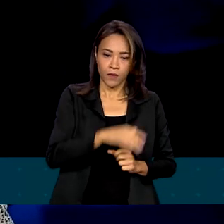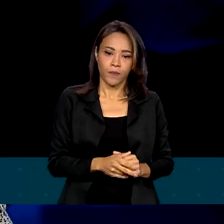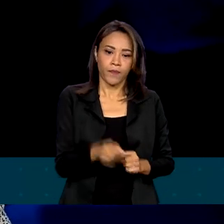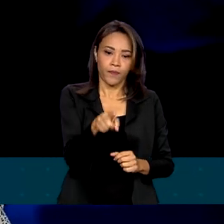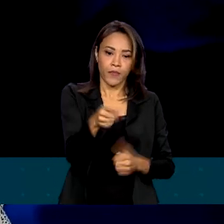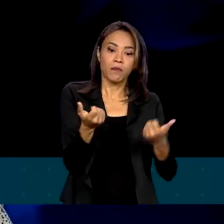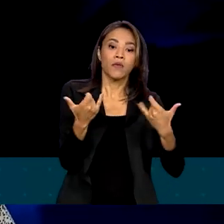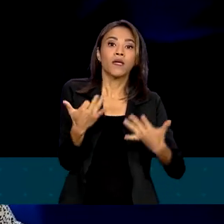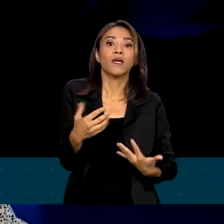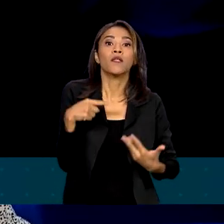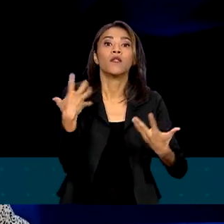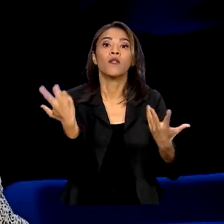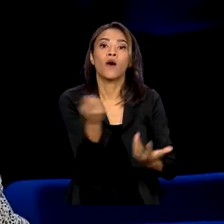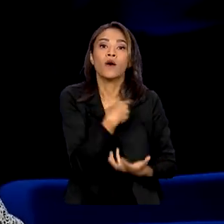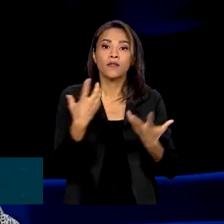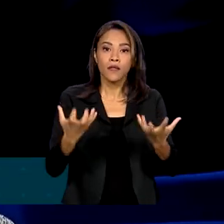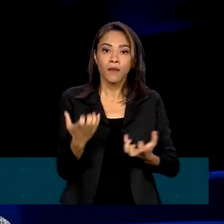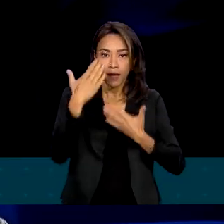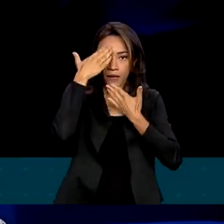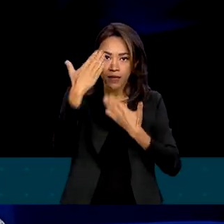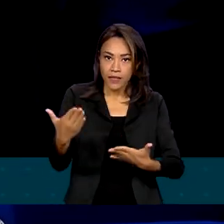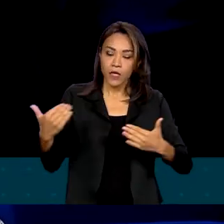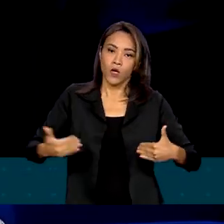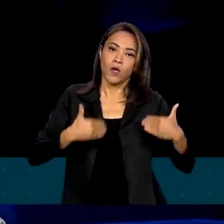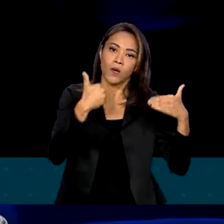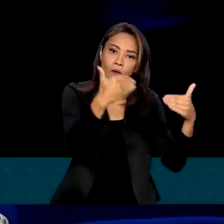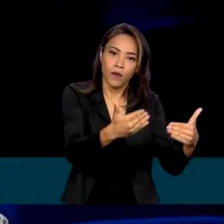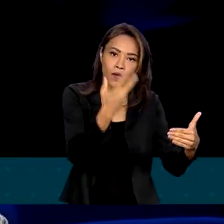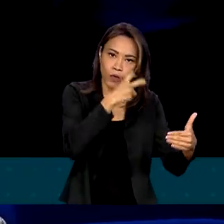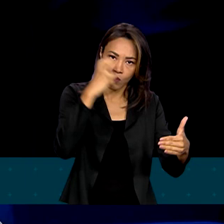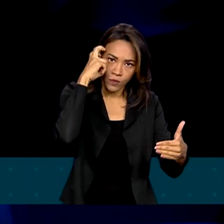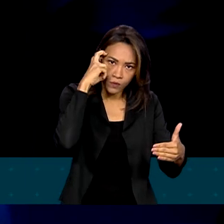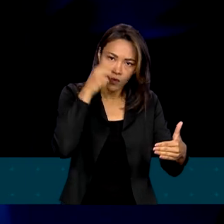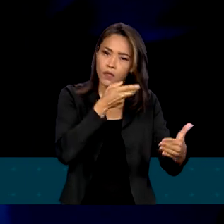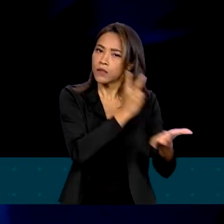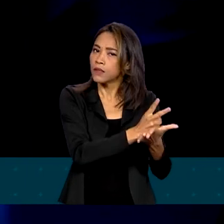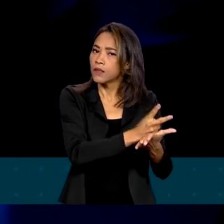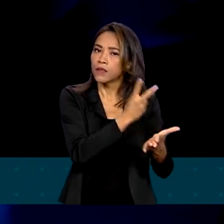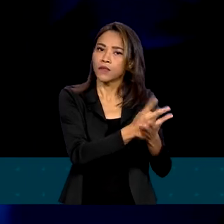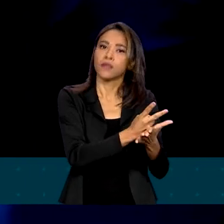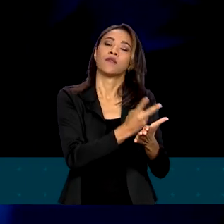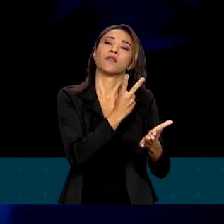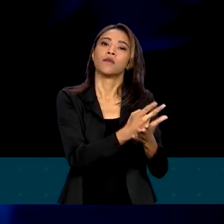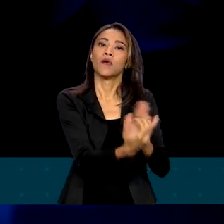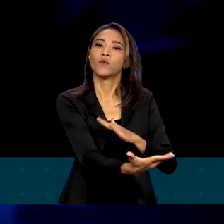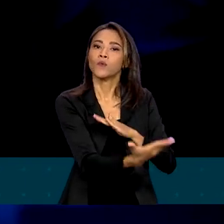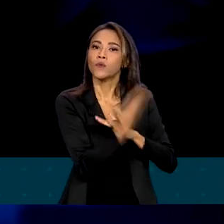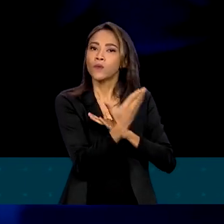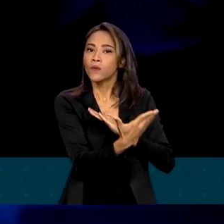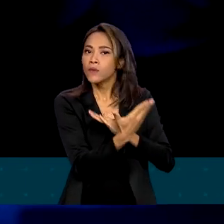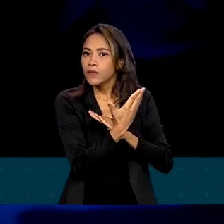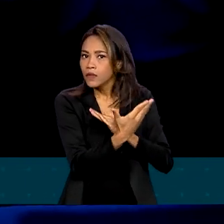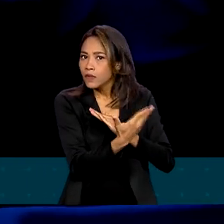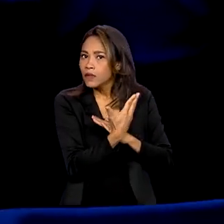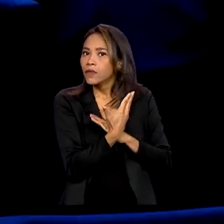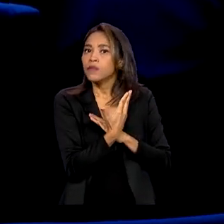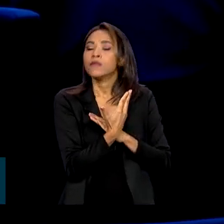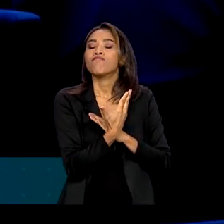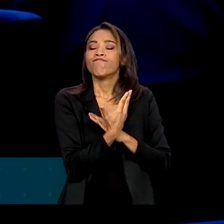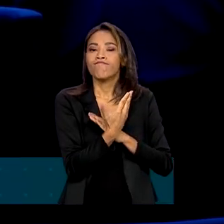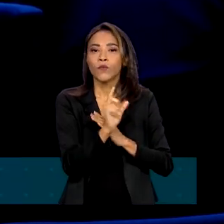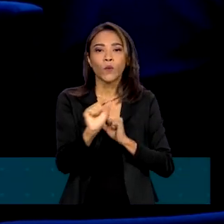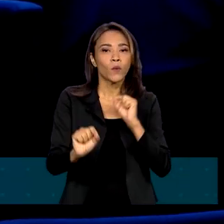agradecer ao Ministério da Cultura, que se disponibilizou o tempo todo, e nos ajudar a poder